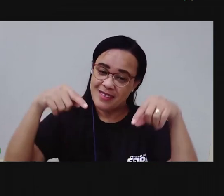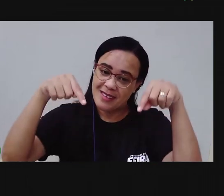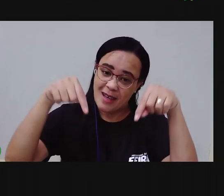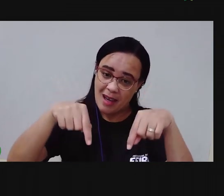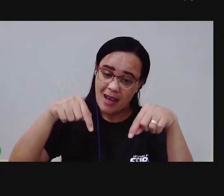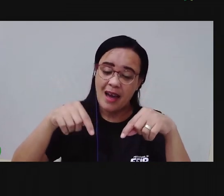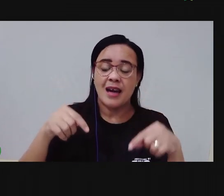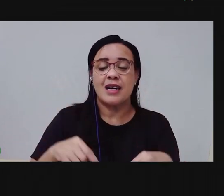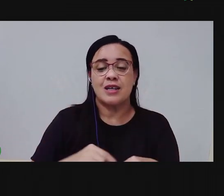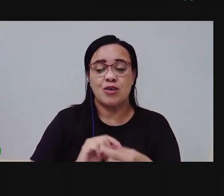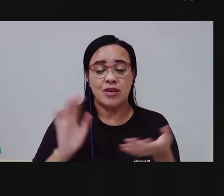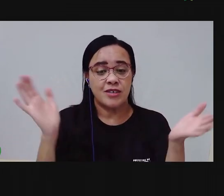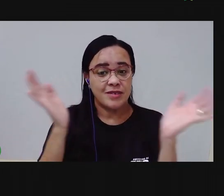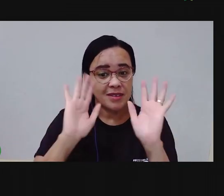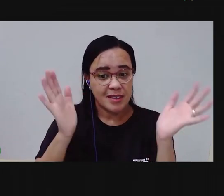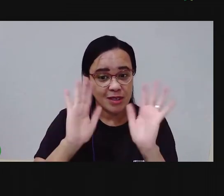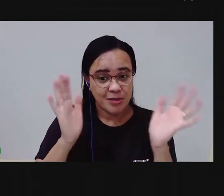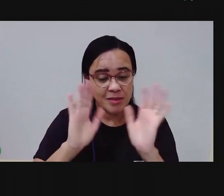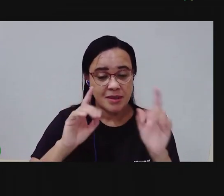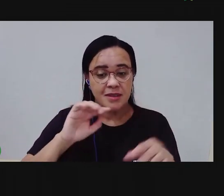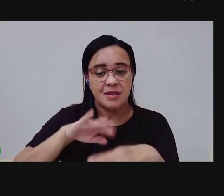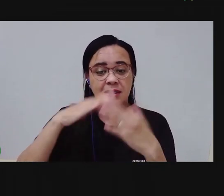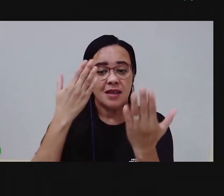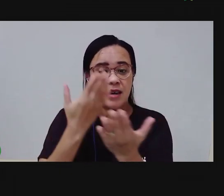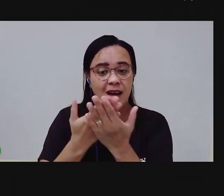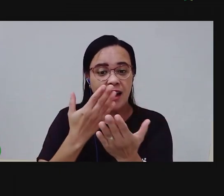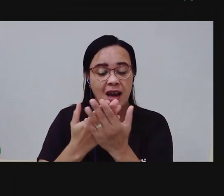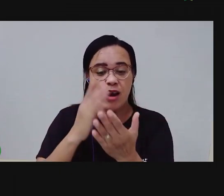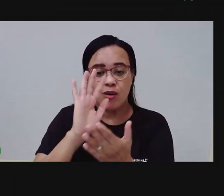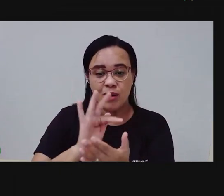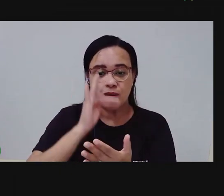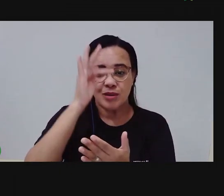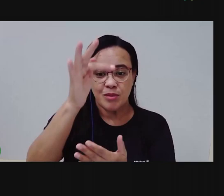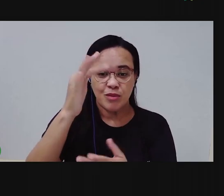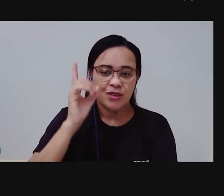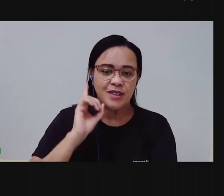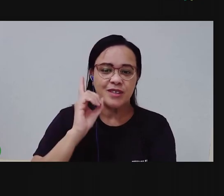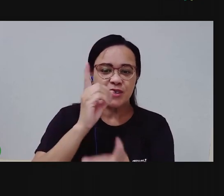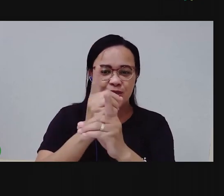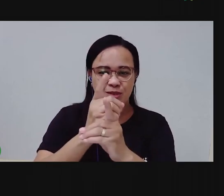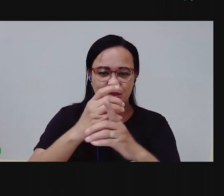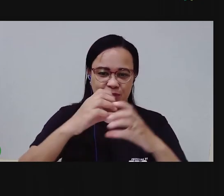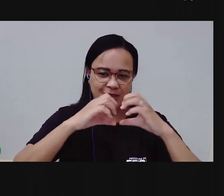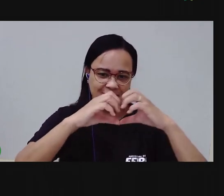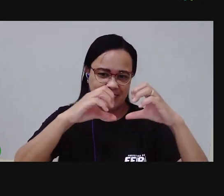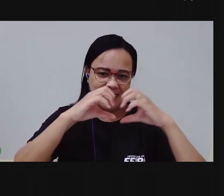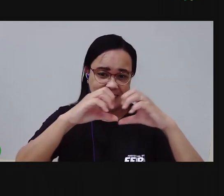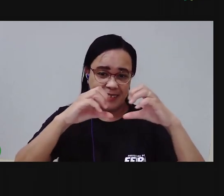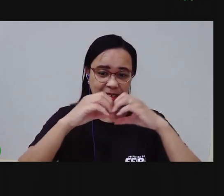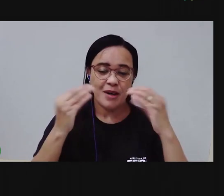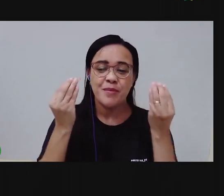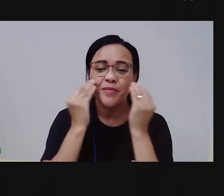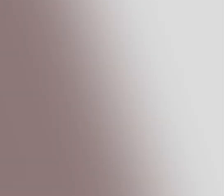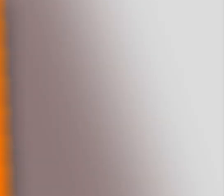e nos encontramos na próxima aula. Beijo grande do coração. Tchau!